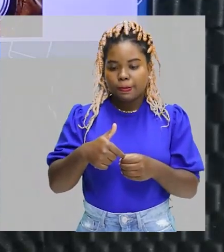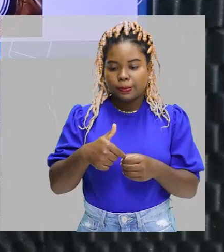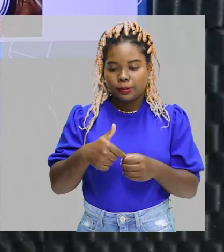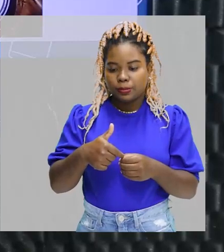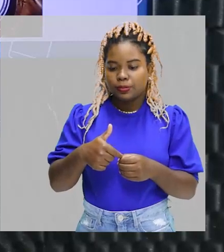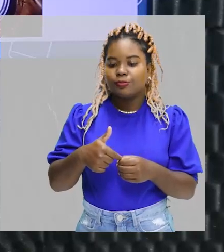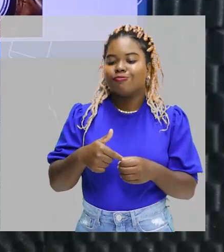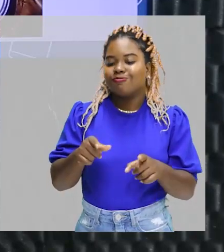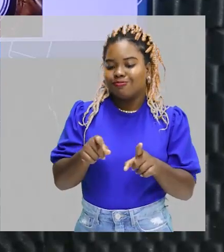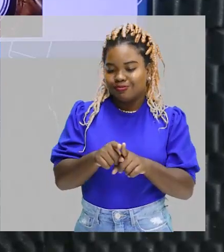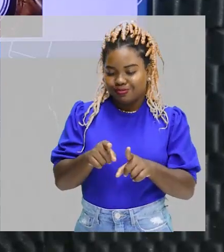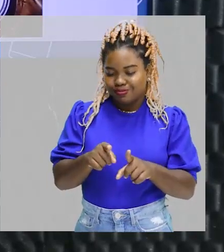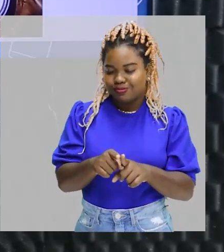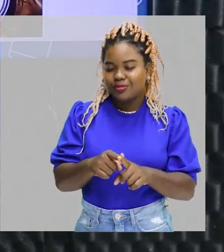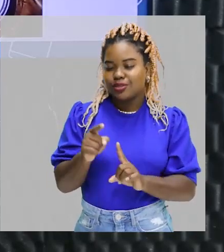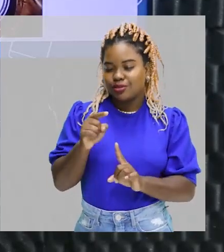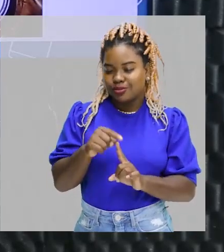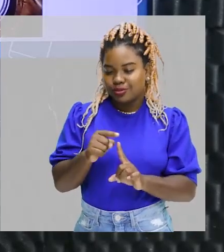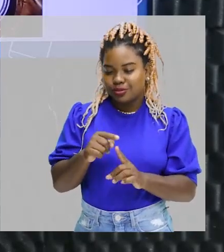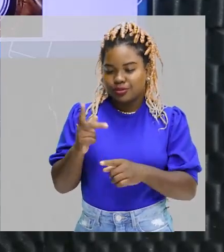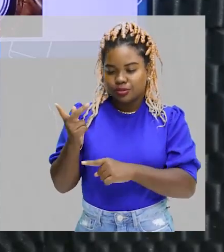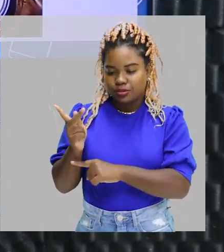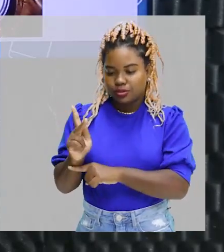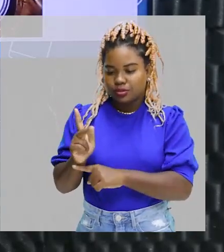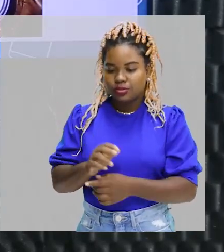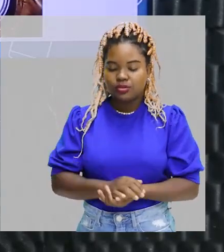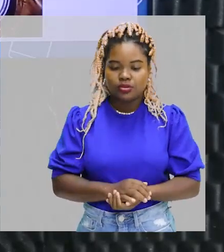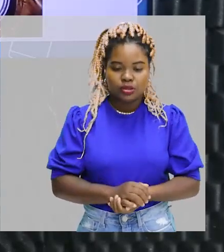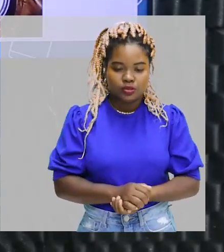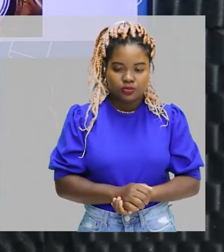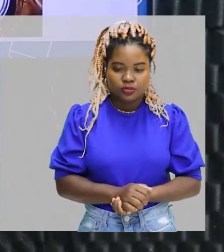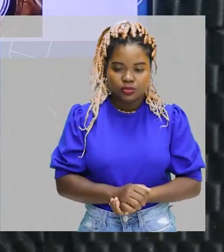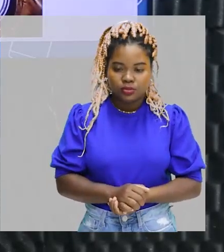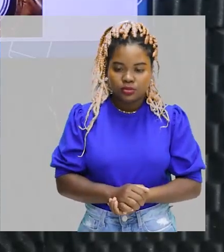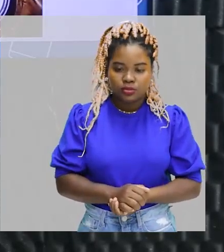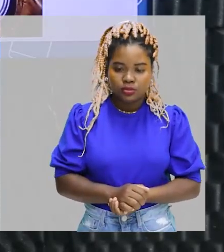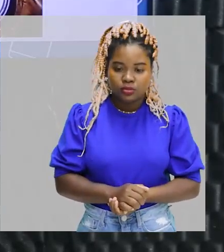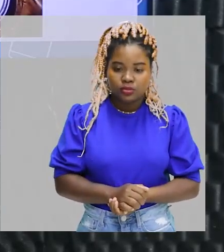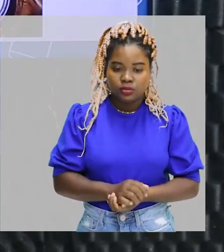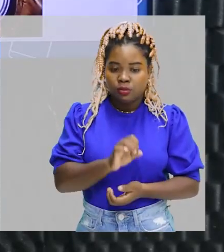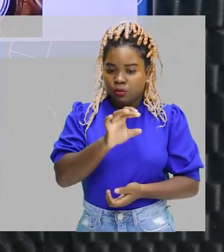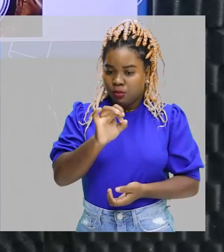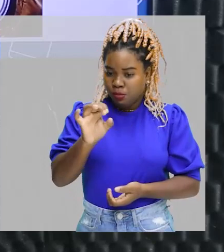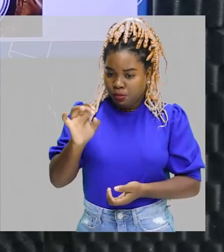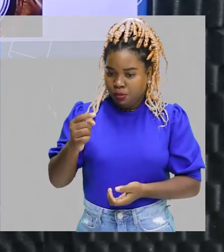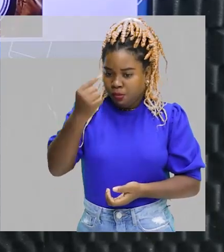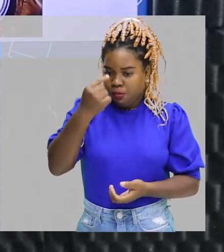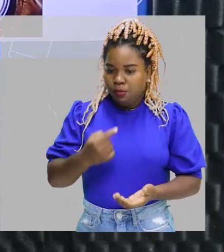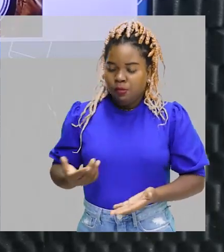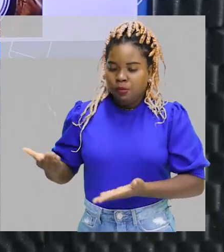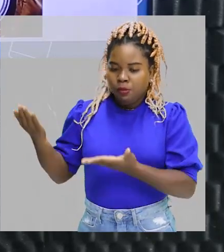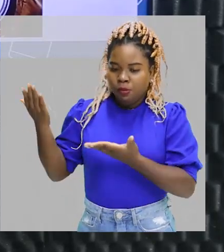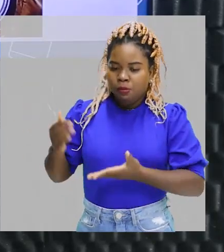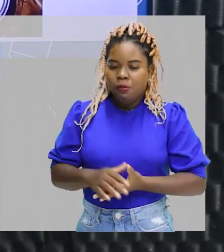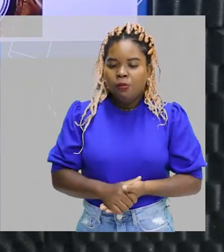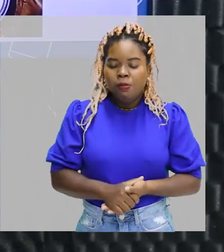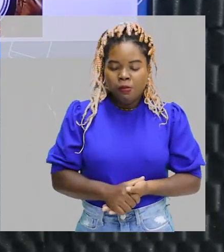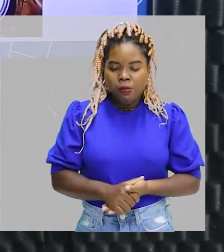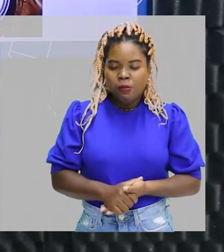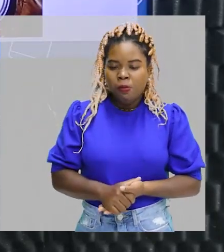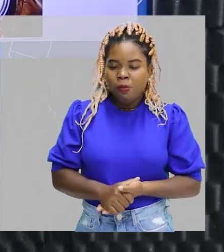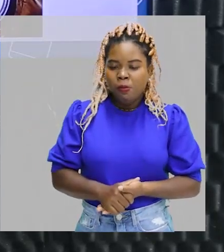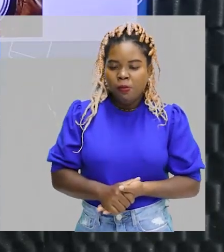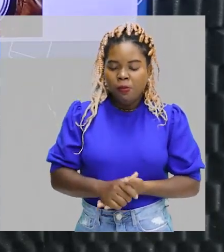é também um hidrocarboneto, certo? E esses hidrocarbonetos aqui, na sua maioria,